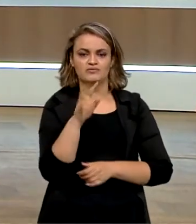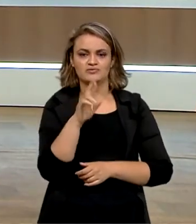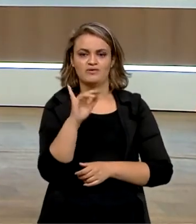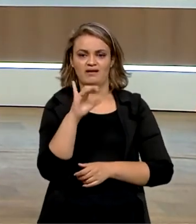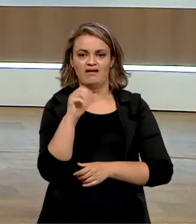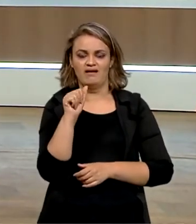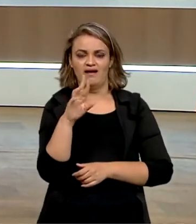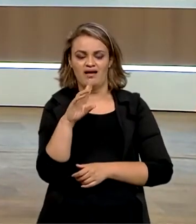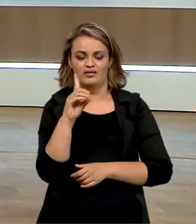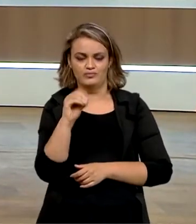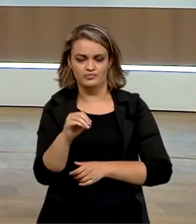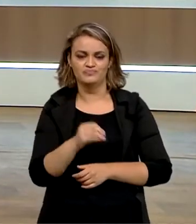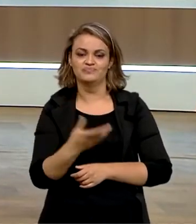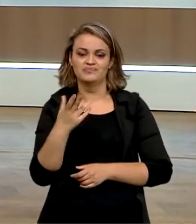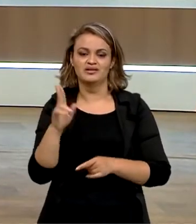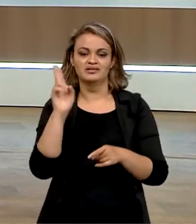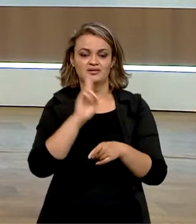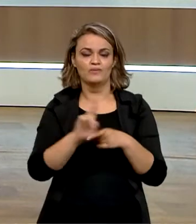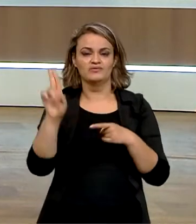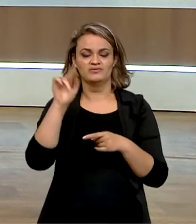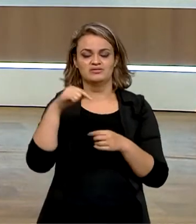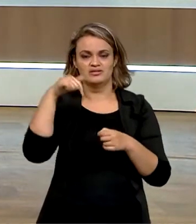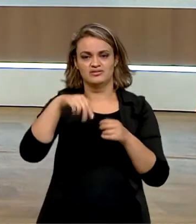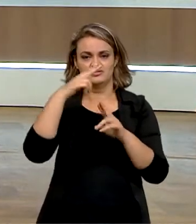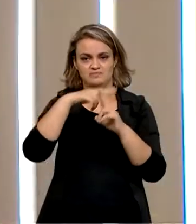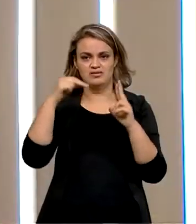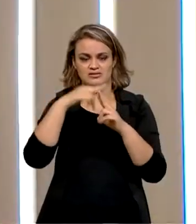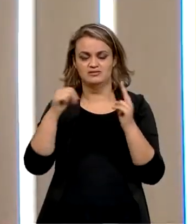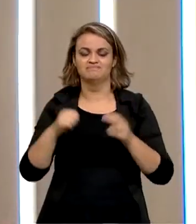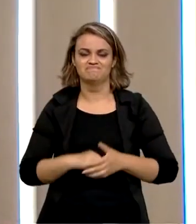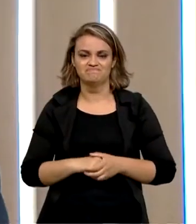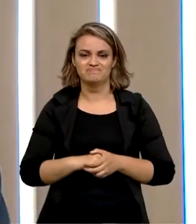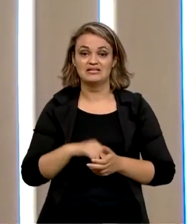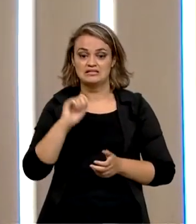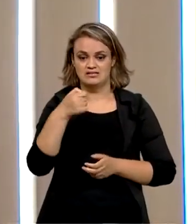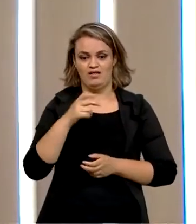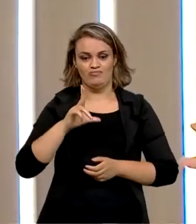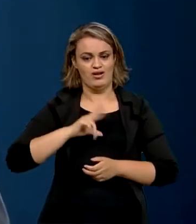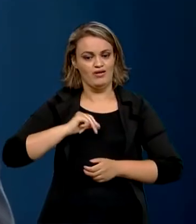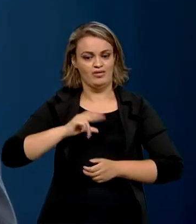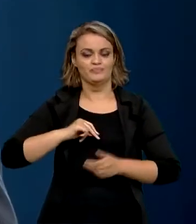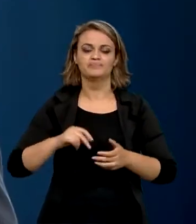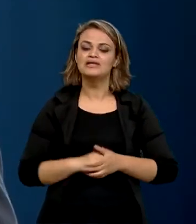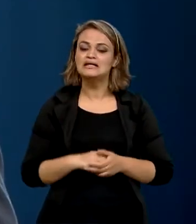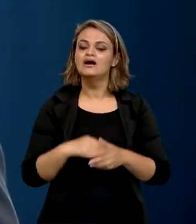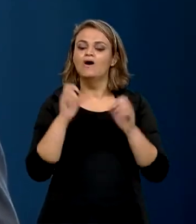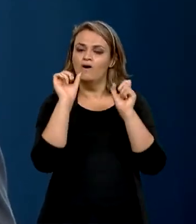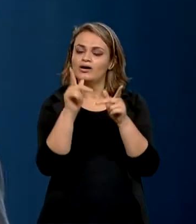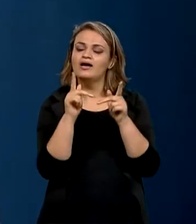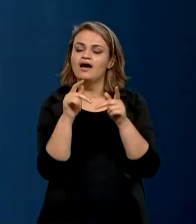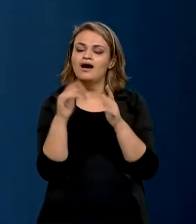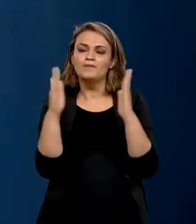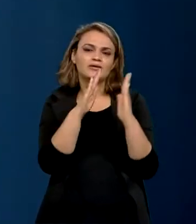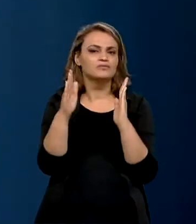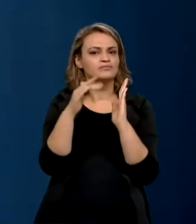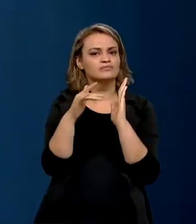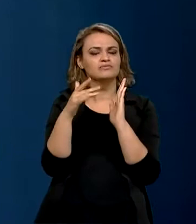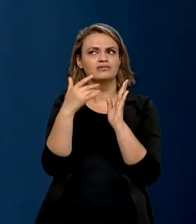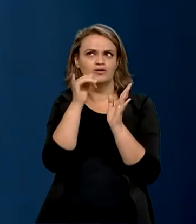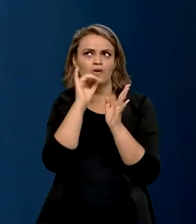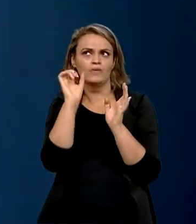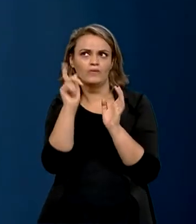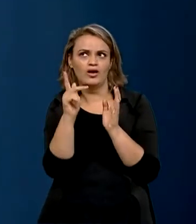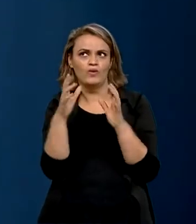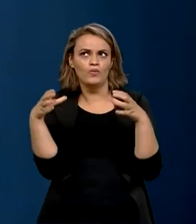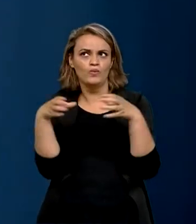cientista político e professor da Universidade de Brasília. Tudo bem, professor? Tudo bem. Bom, vamos para os próximos passos, né? A partir de agora. A comissão foi extinta